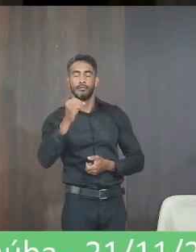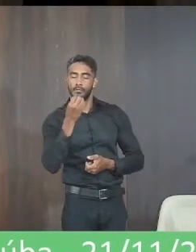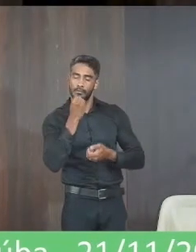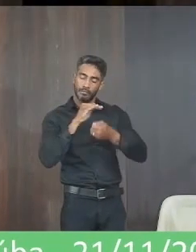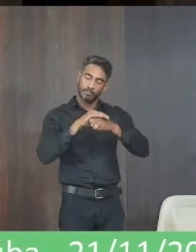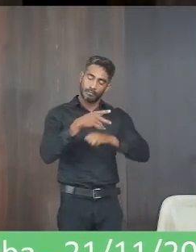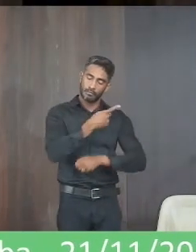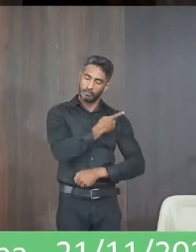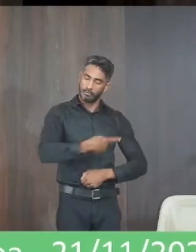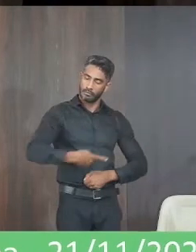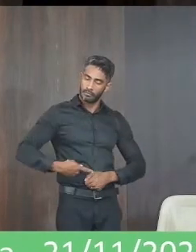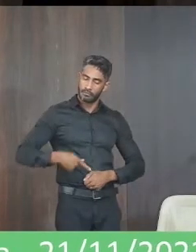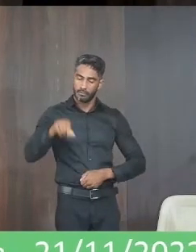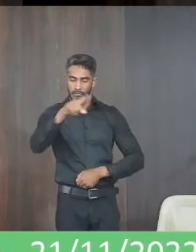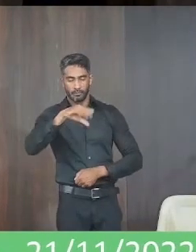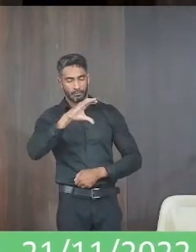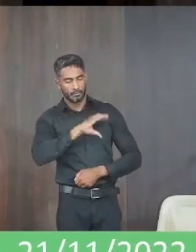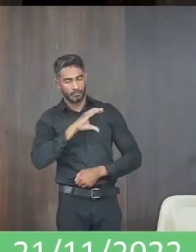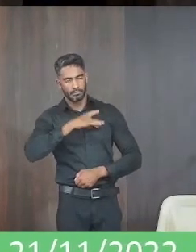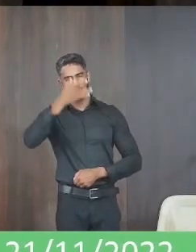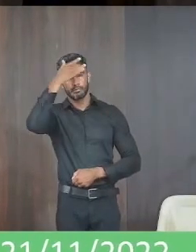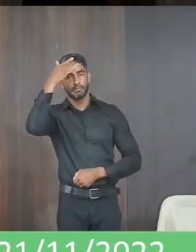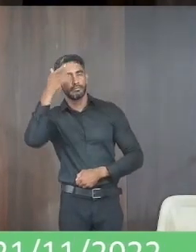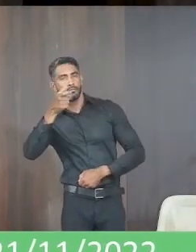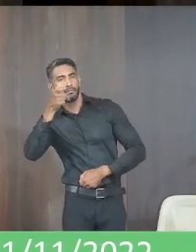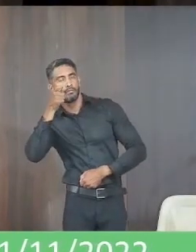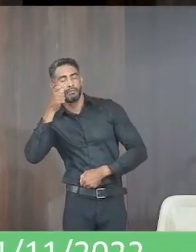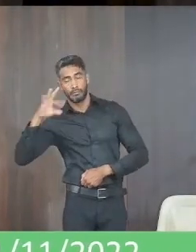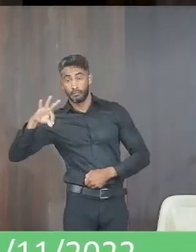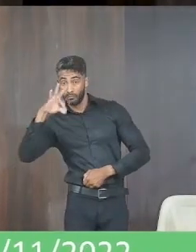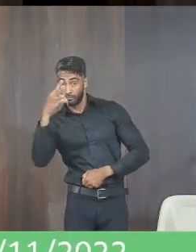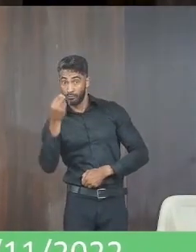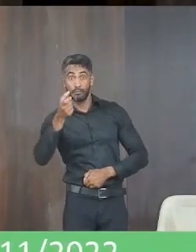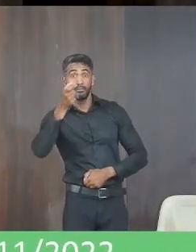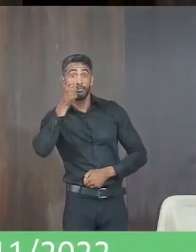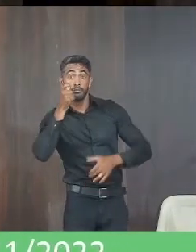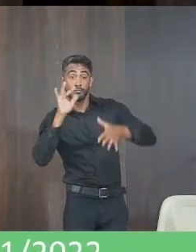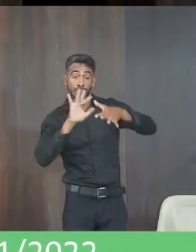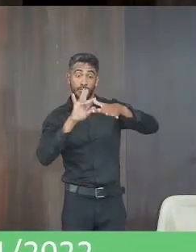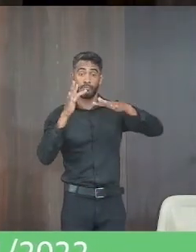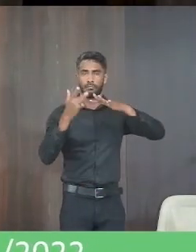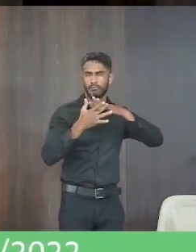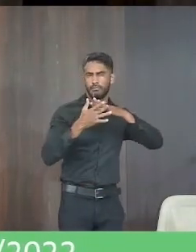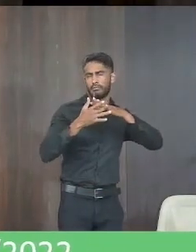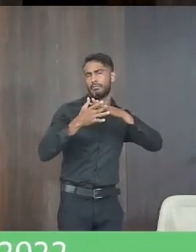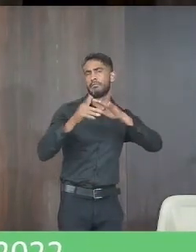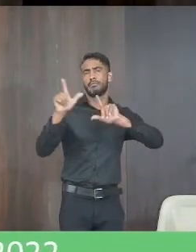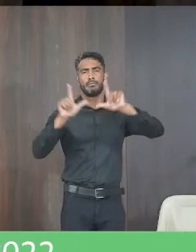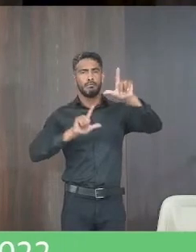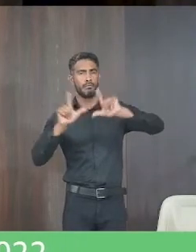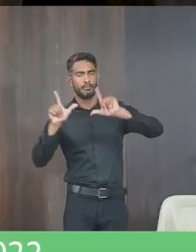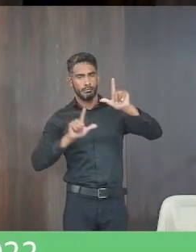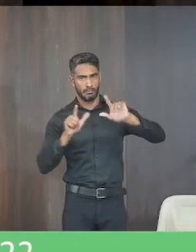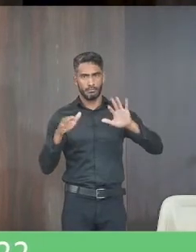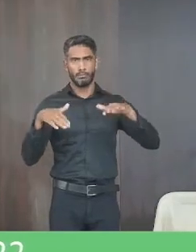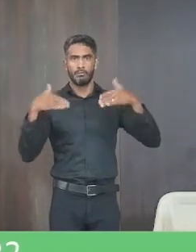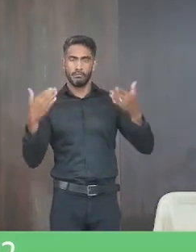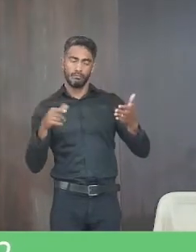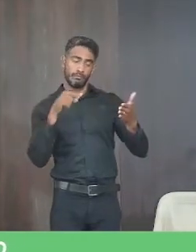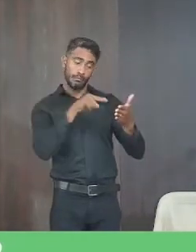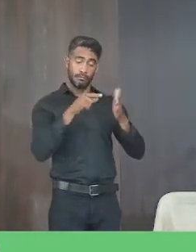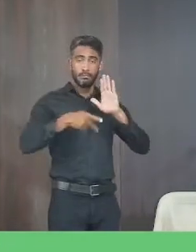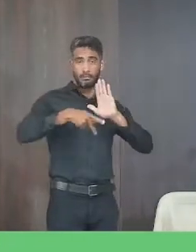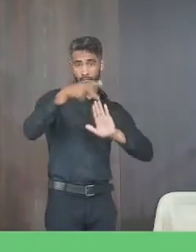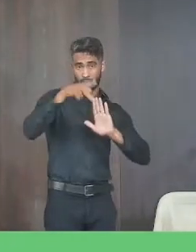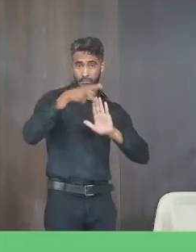presidente caros colegas público presente todos que nos acompanham pelas redes sociais pela tv e pela rádio esse projeto